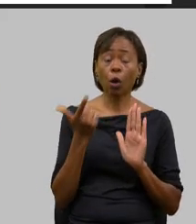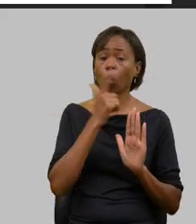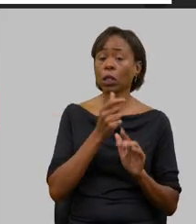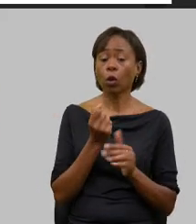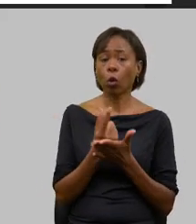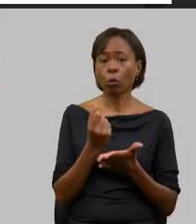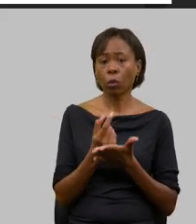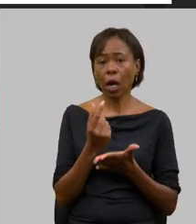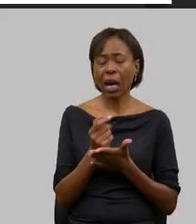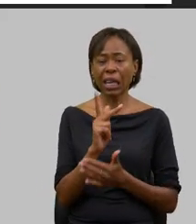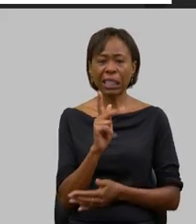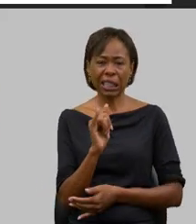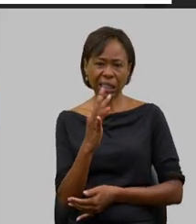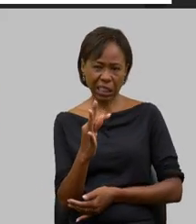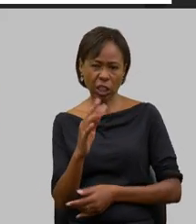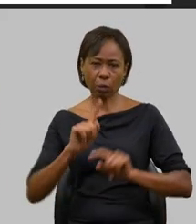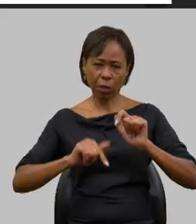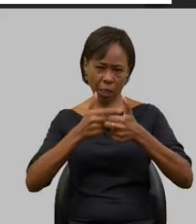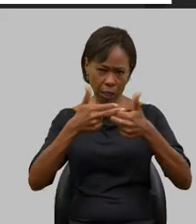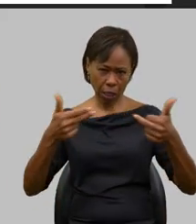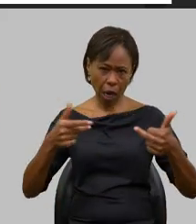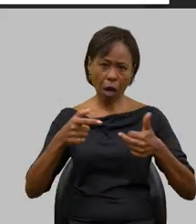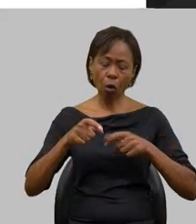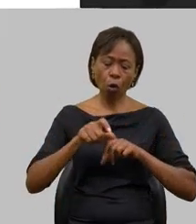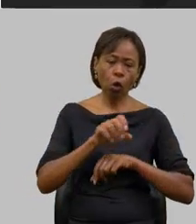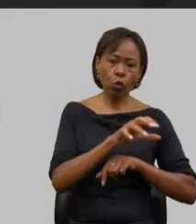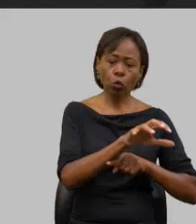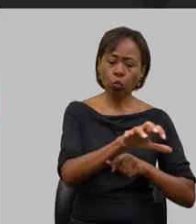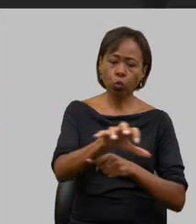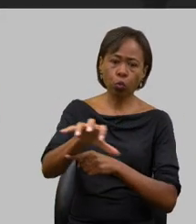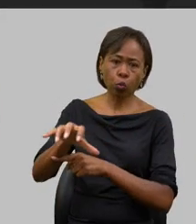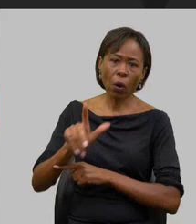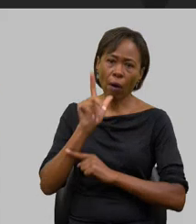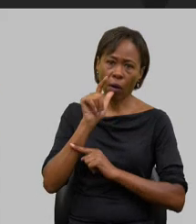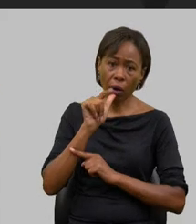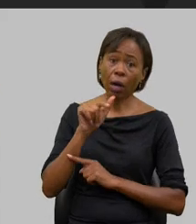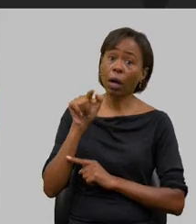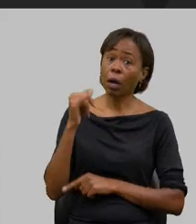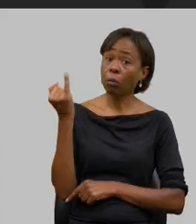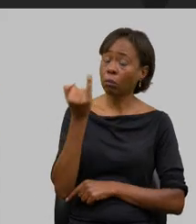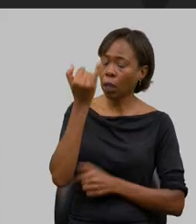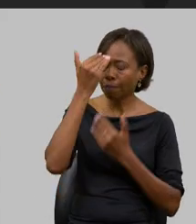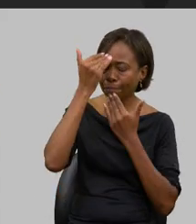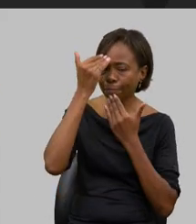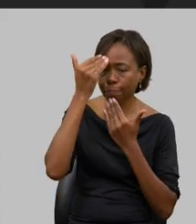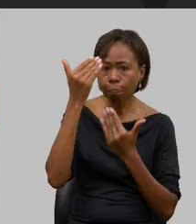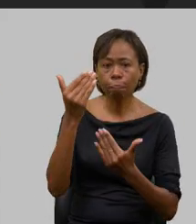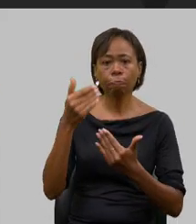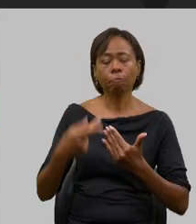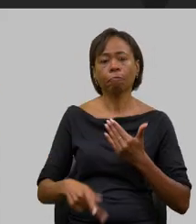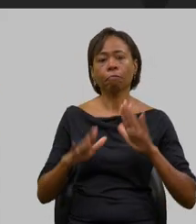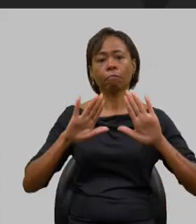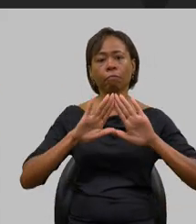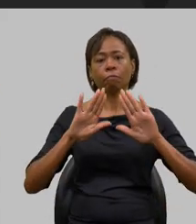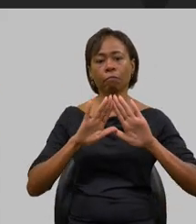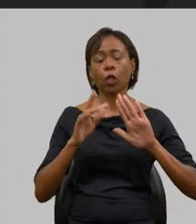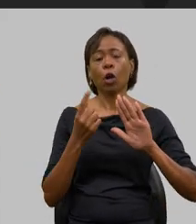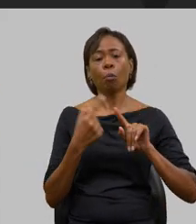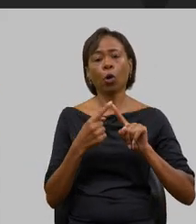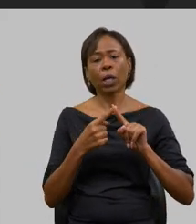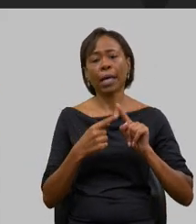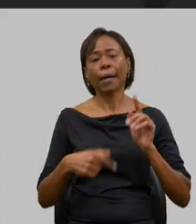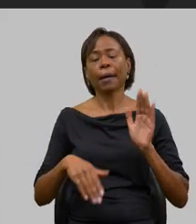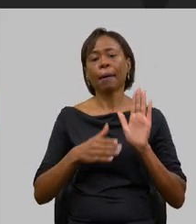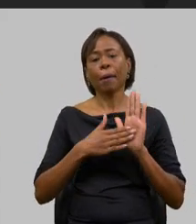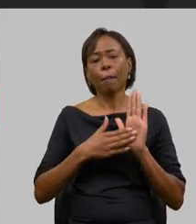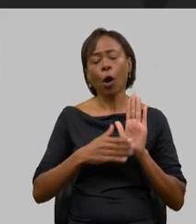de irrigação esses kits de irrigação são fundamentais e agradeço essa casa mais uma vez através de emendas parlamentares nós